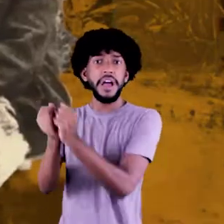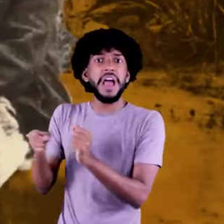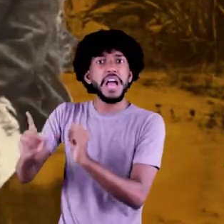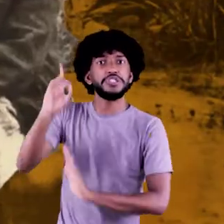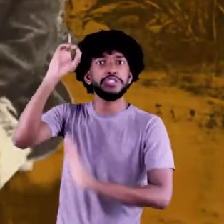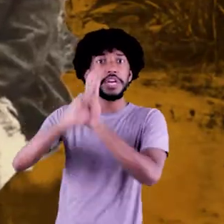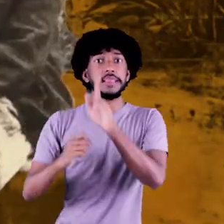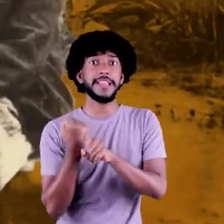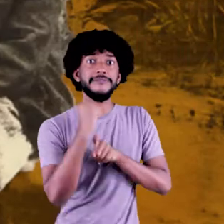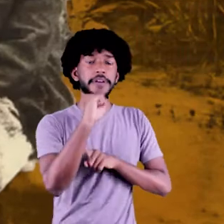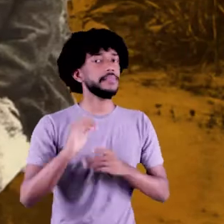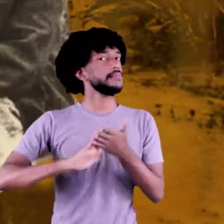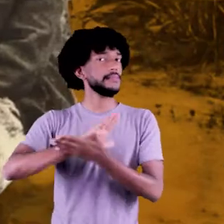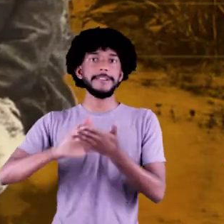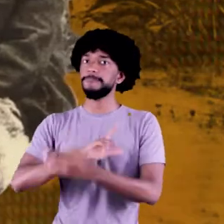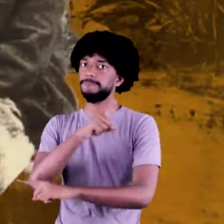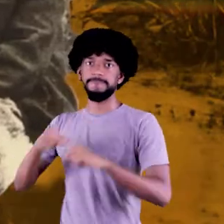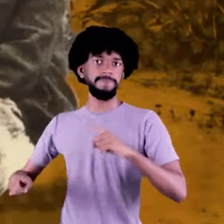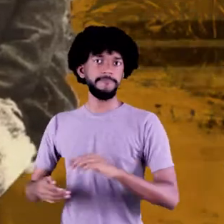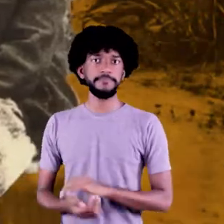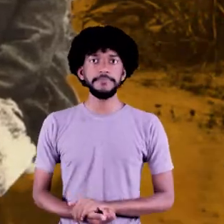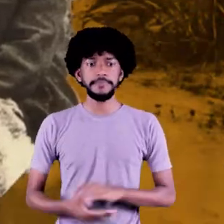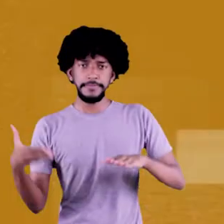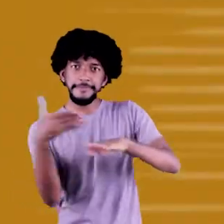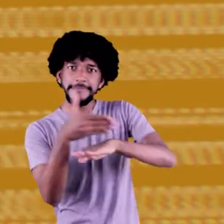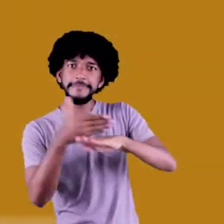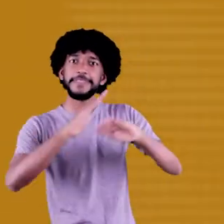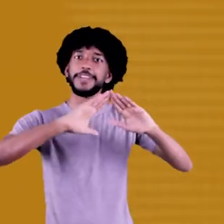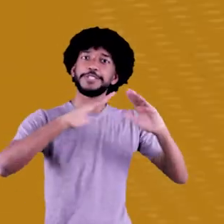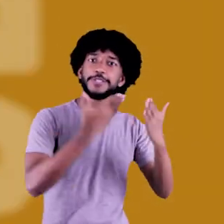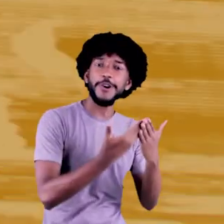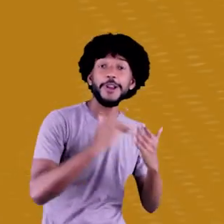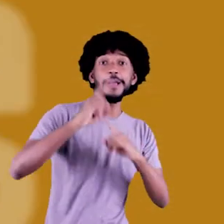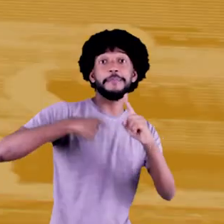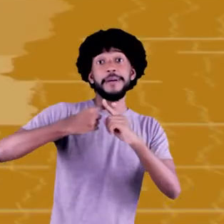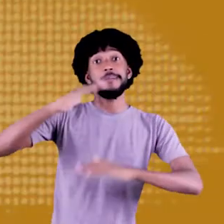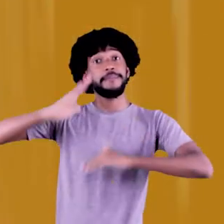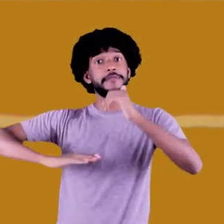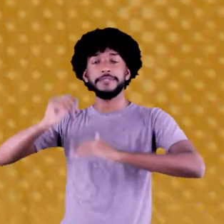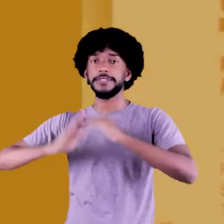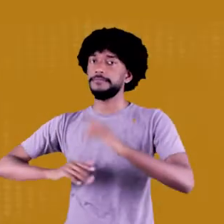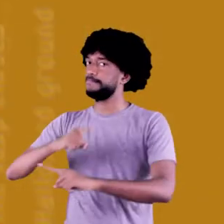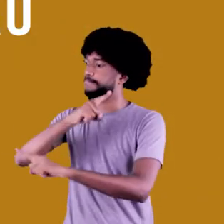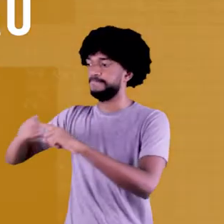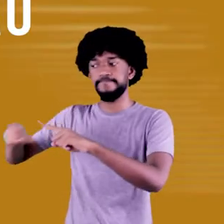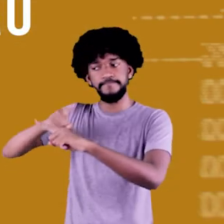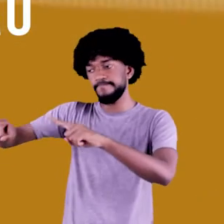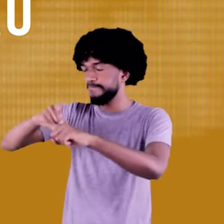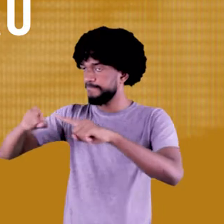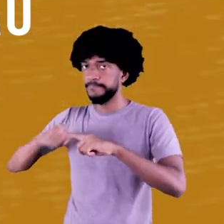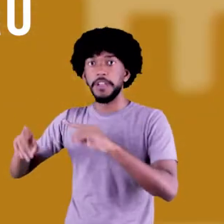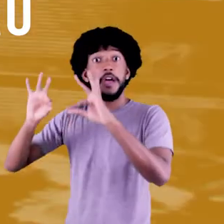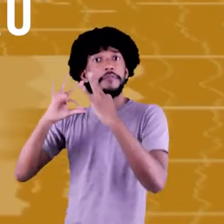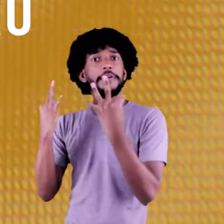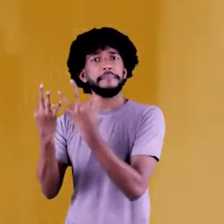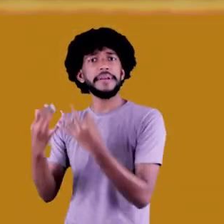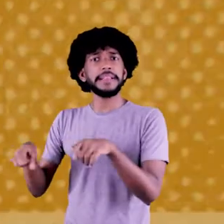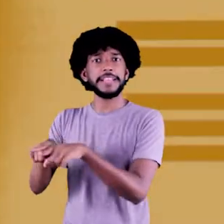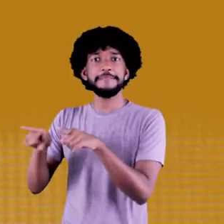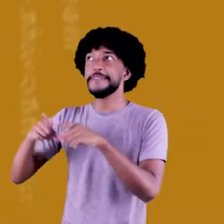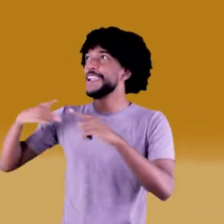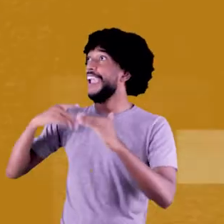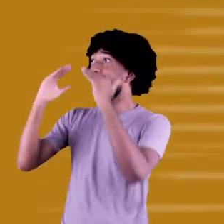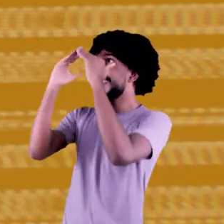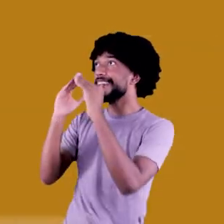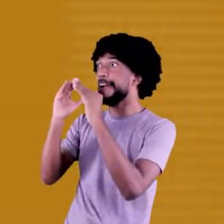tiveram direito de se defender. Eram impedidos de frequentar a escola e ter uma profissão, constituir